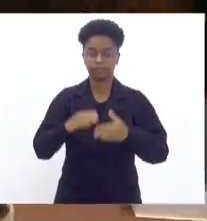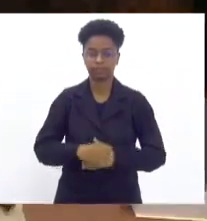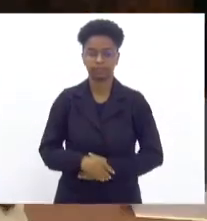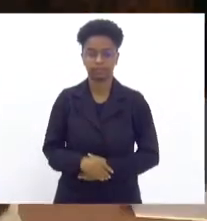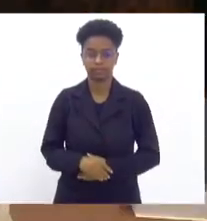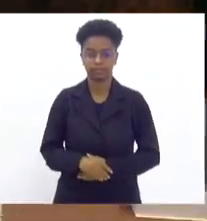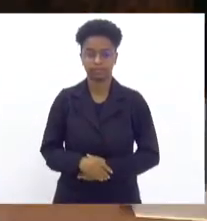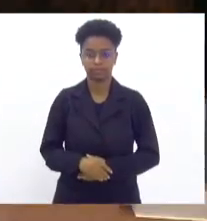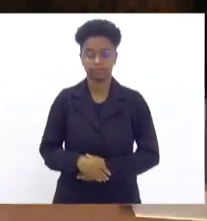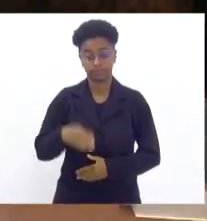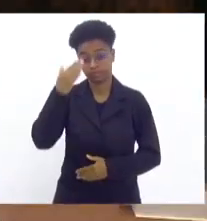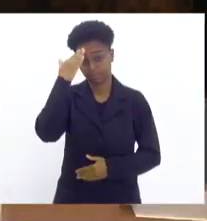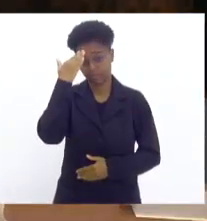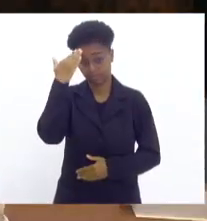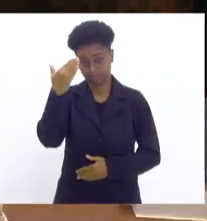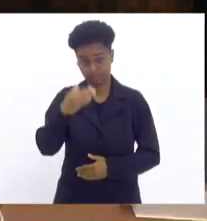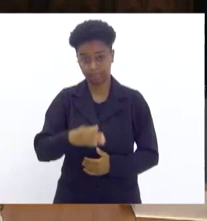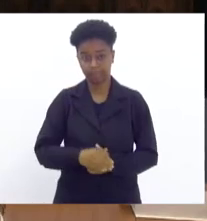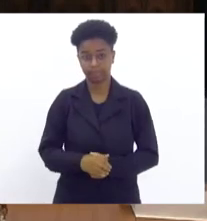Muito obrigado,